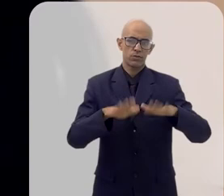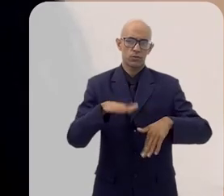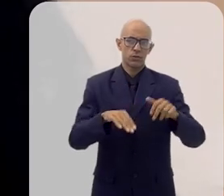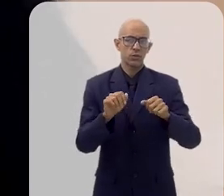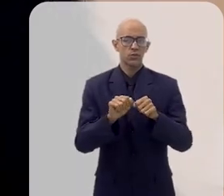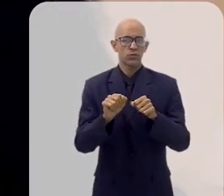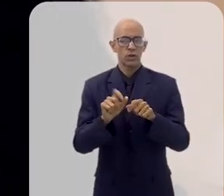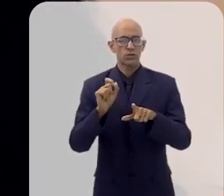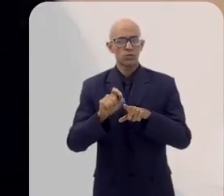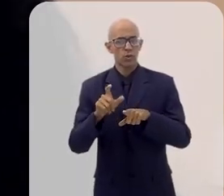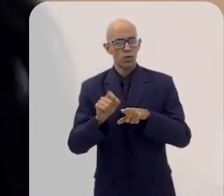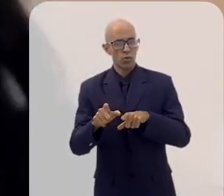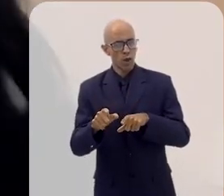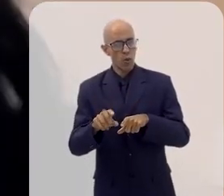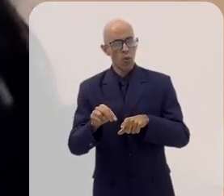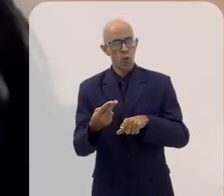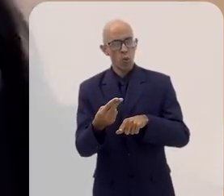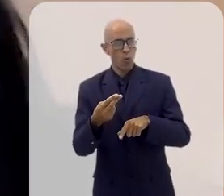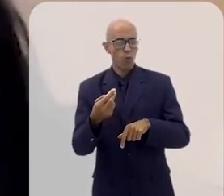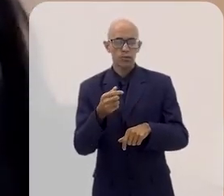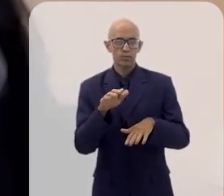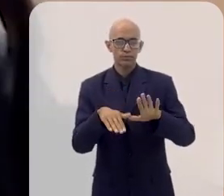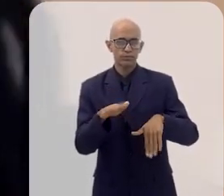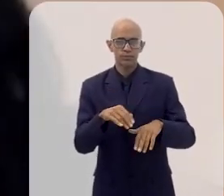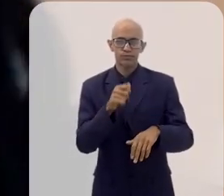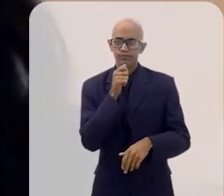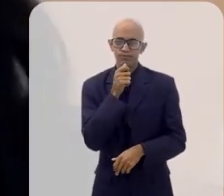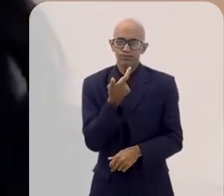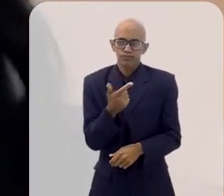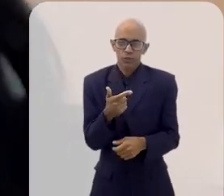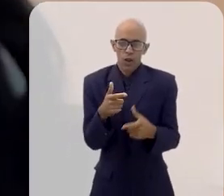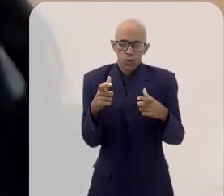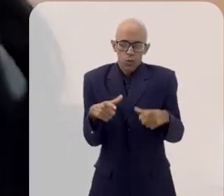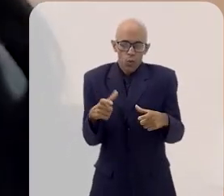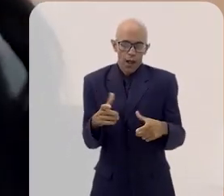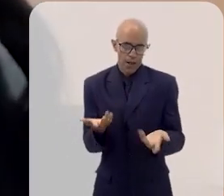estarem em instalações que são alugadas, ou não há espaço,